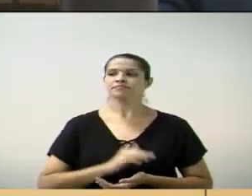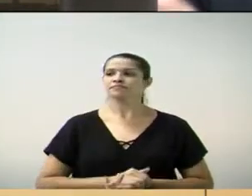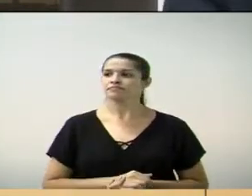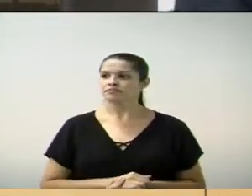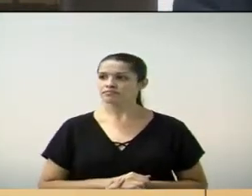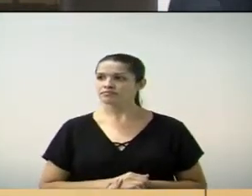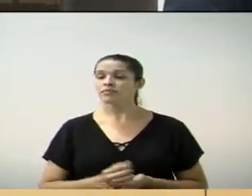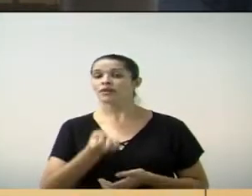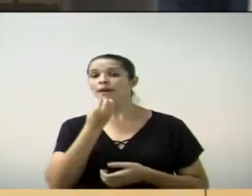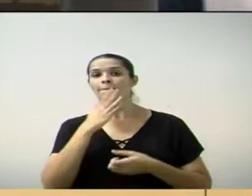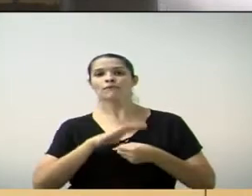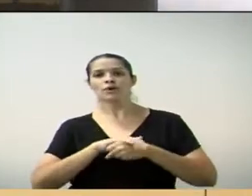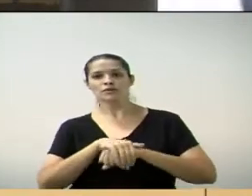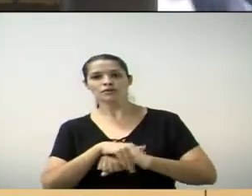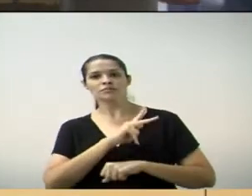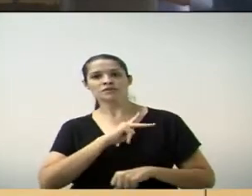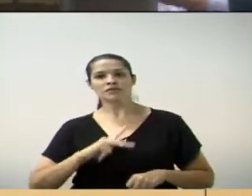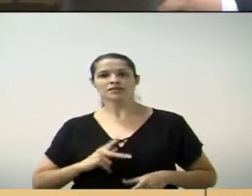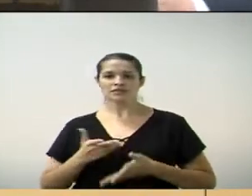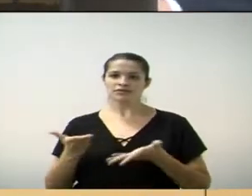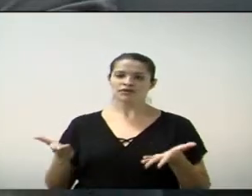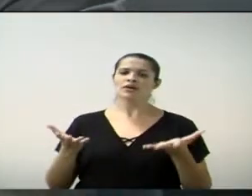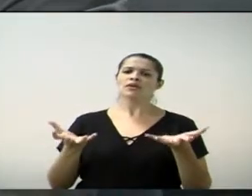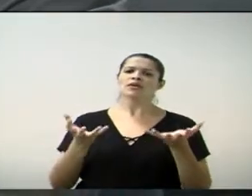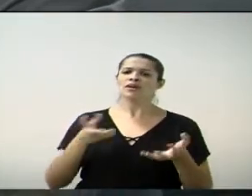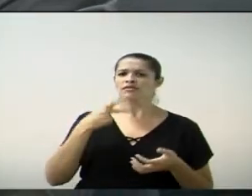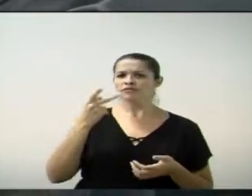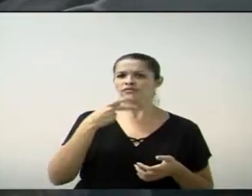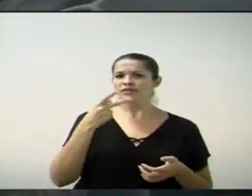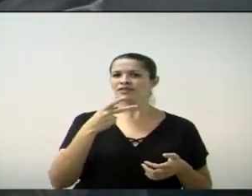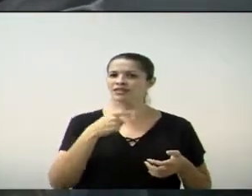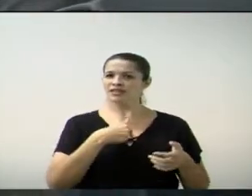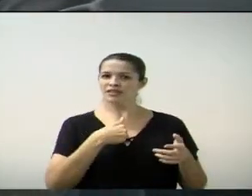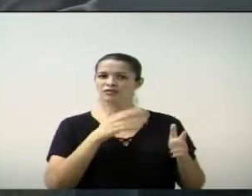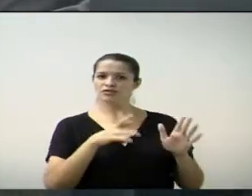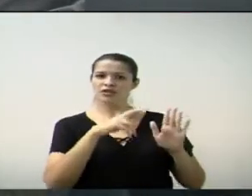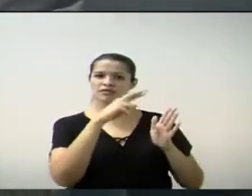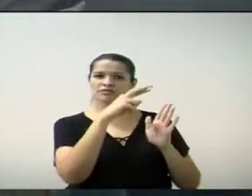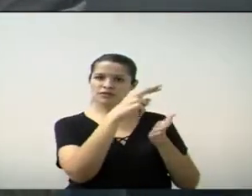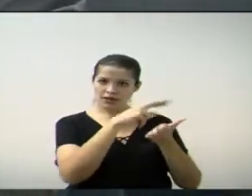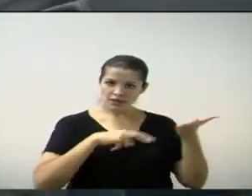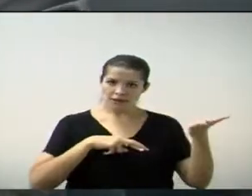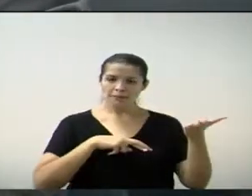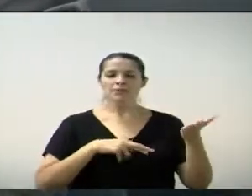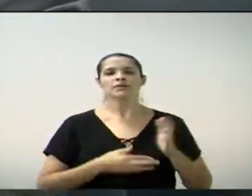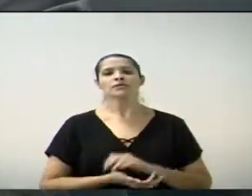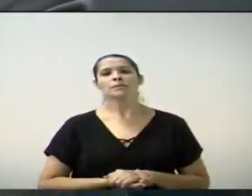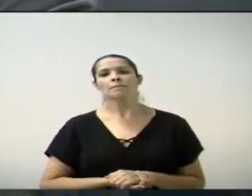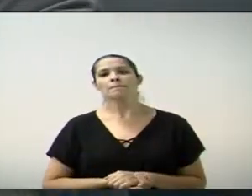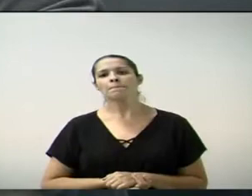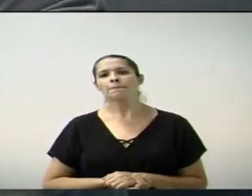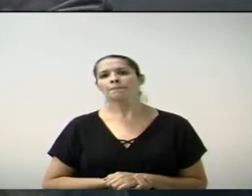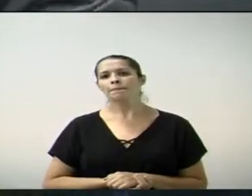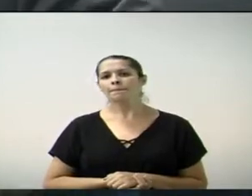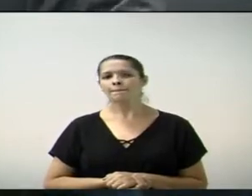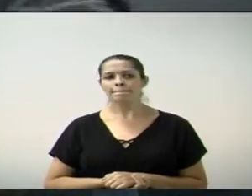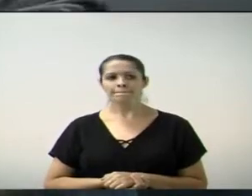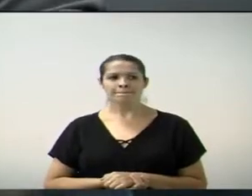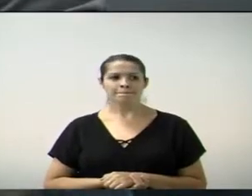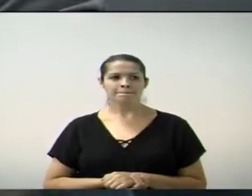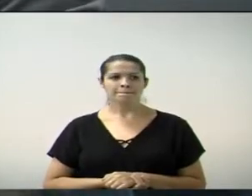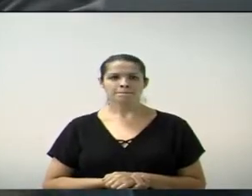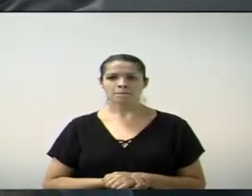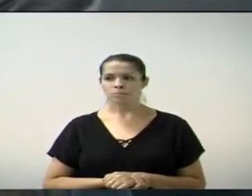Boa noite, senhor presidente. Gostaria de falar sobre o meu requerimento, número, só um minutinho,